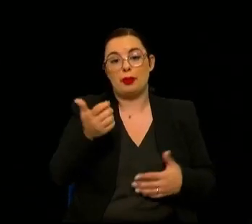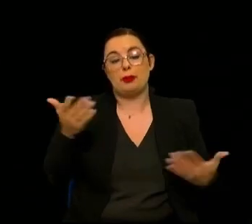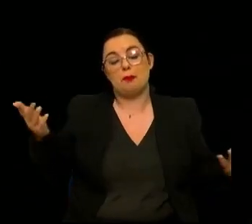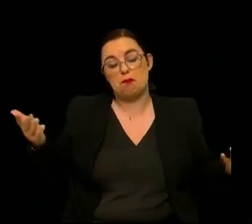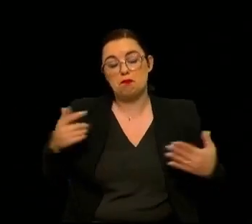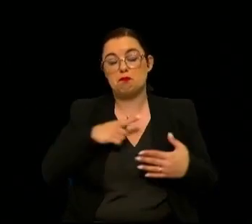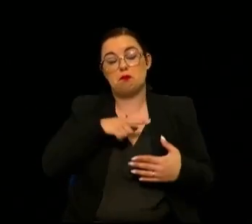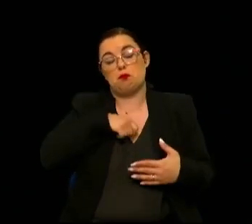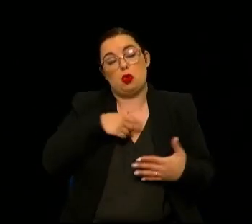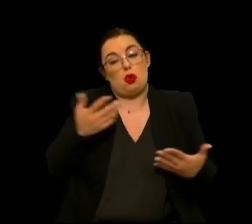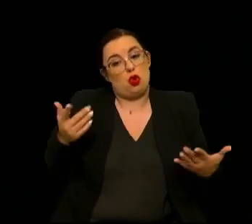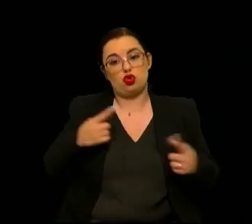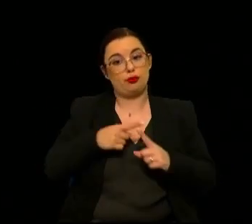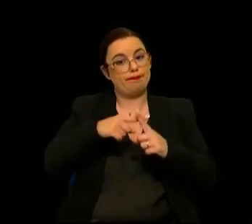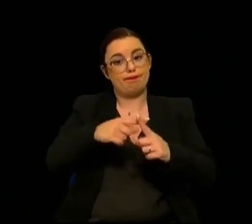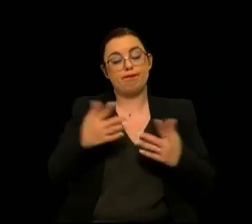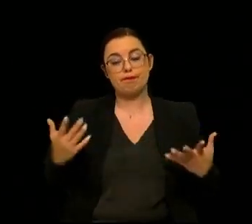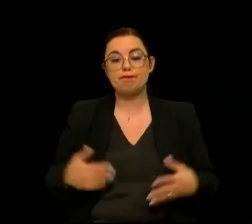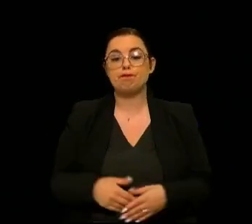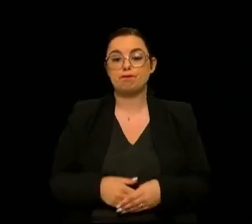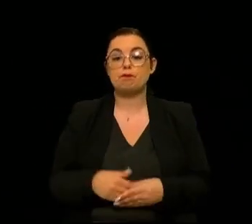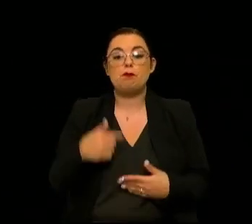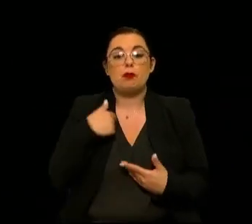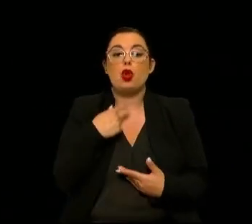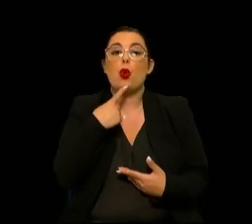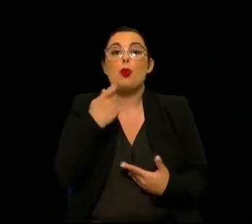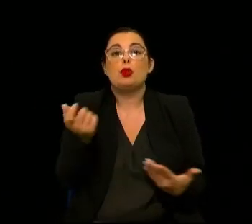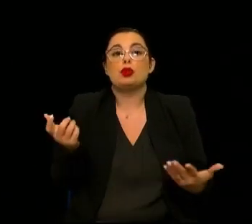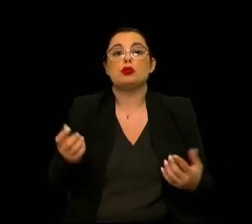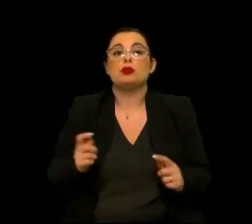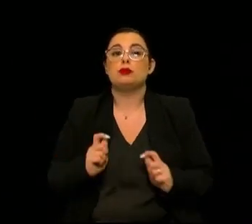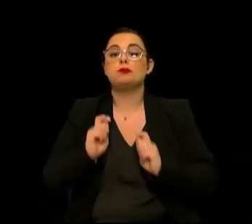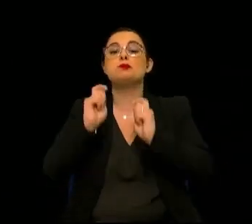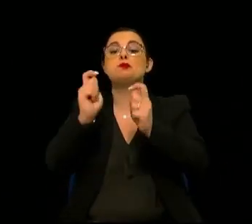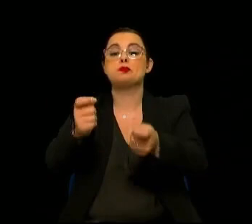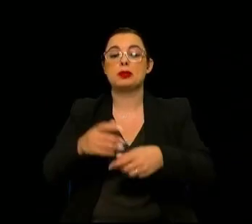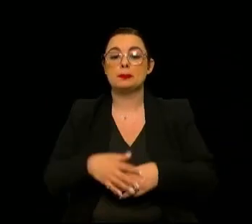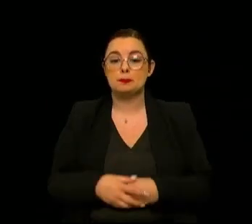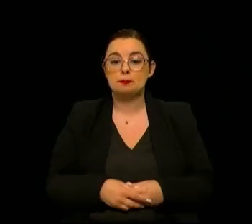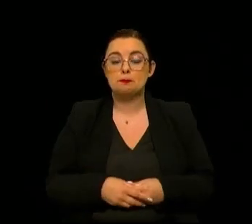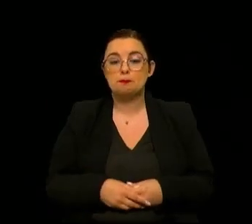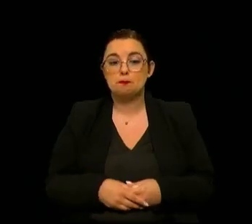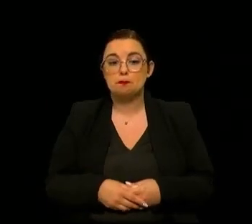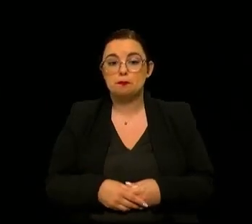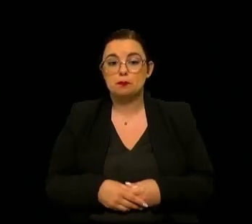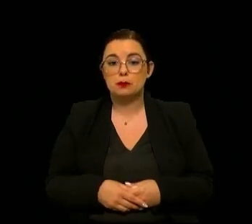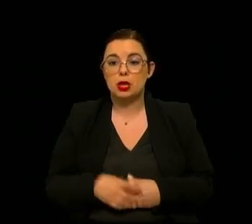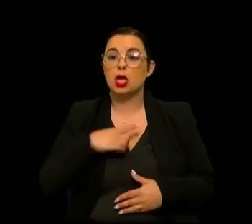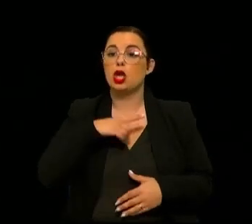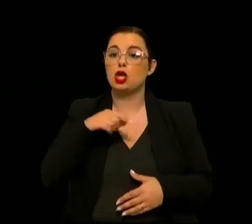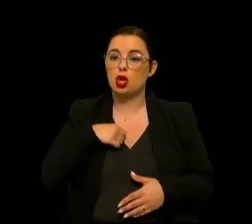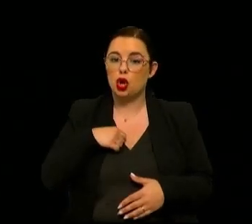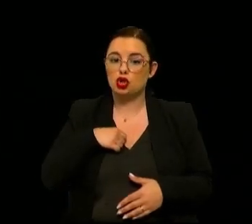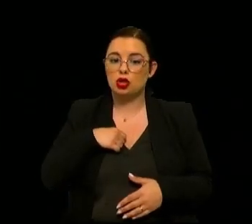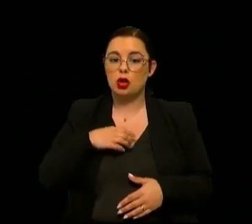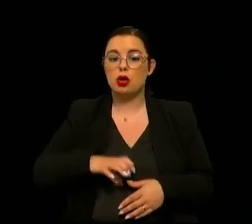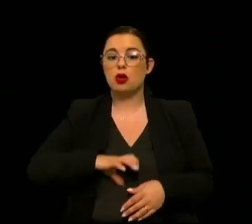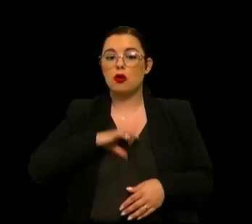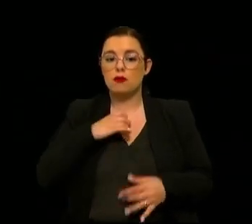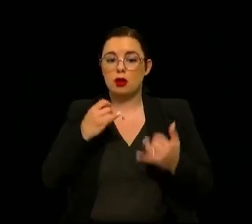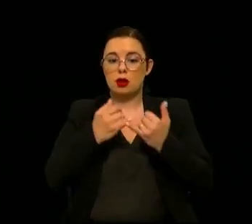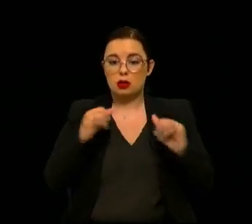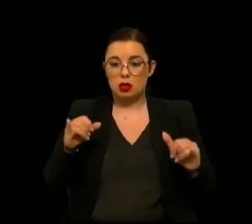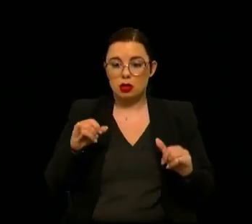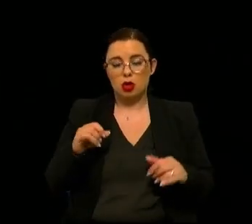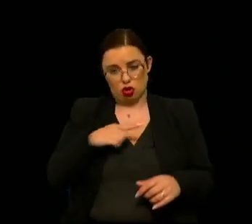a todos nós, contribuintes, e a pergunta que eu posso devolver, efetivamente, é não vamos começar a confiar mais nos automatismos. Nós